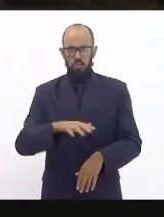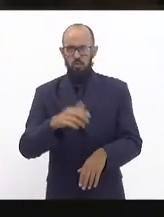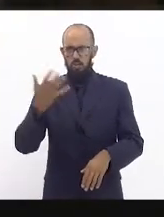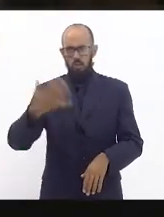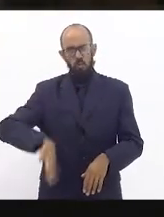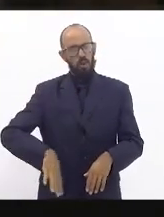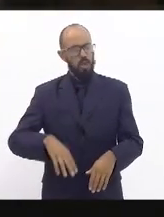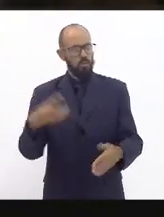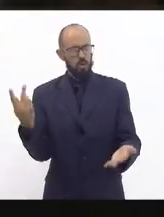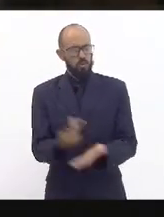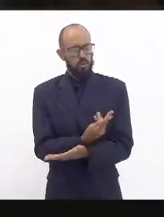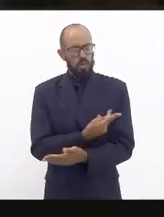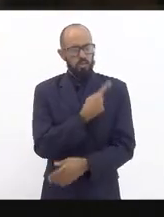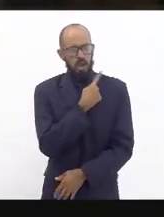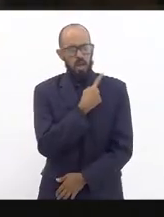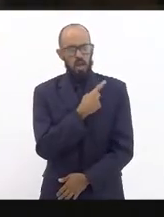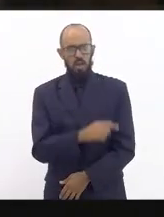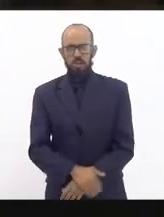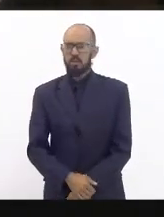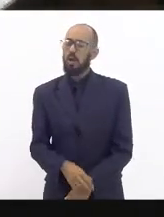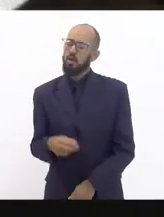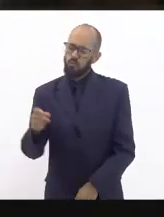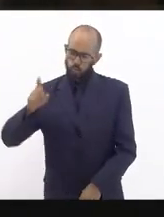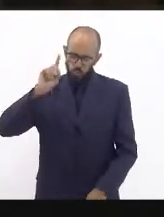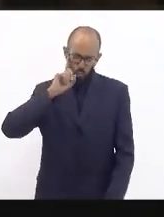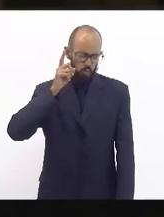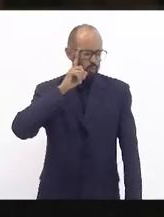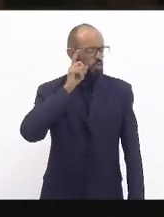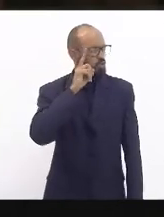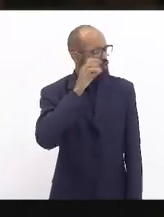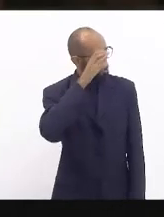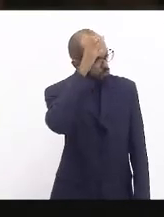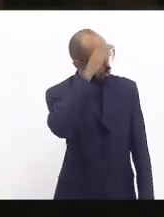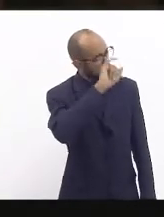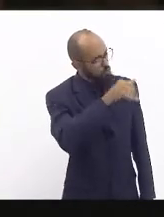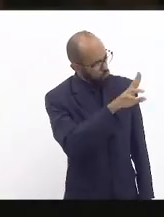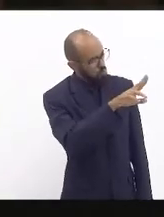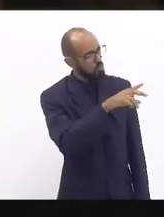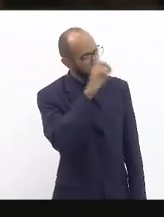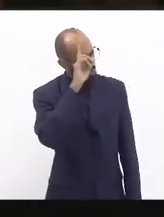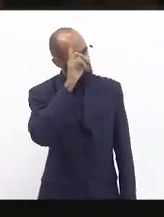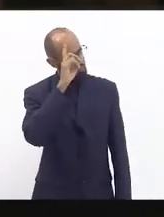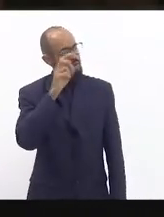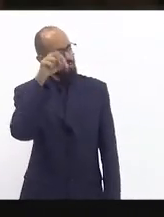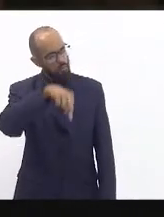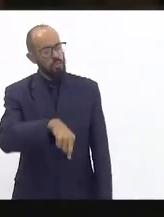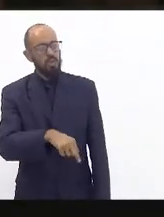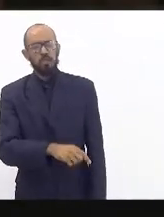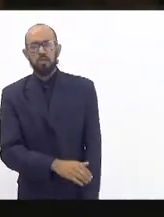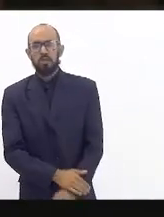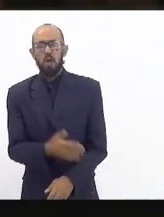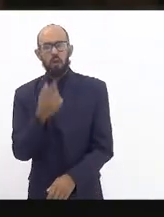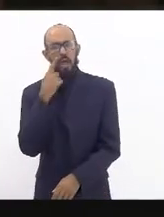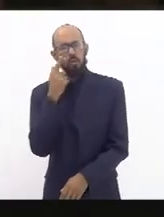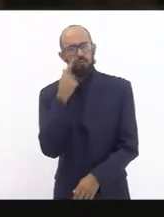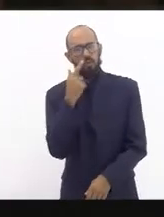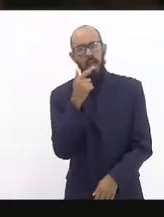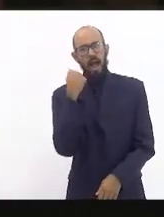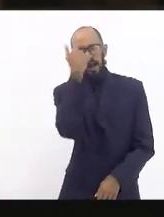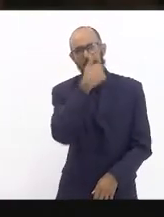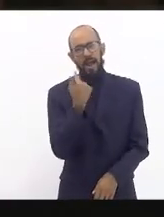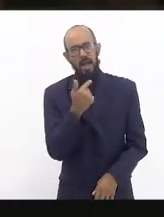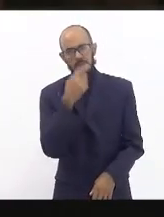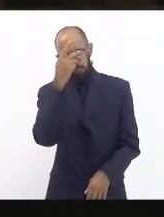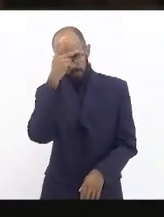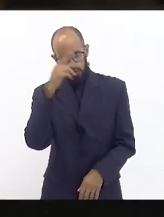não quero que isso aconteça na nossa região então vou estar aqui sim Tia Ju todas as vezes que eu puder vou estar aqui e quero ver a cara de um gu quem chegar lá na Zona